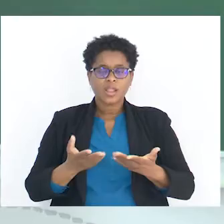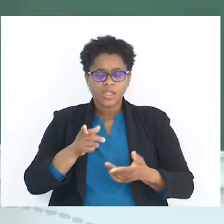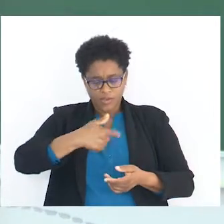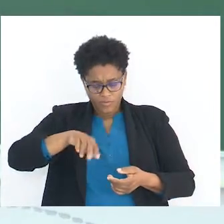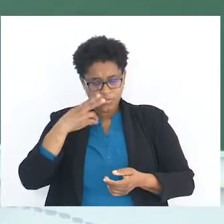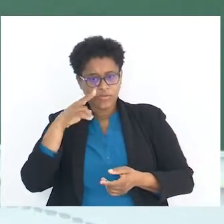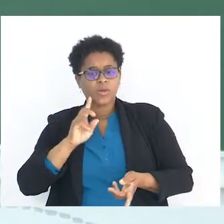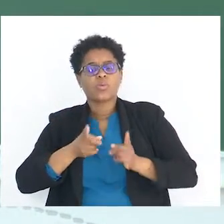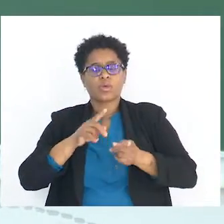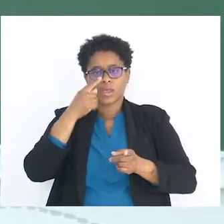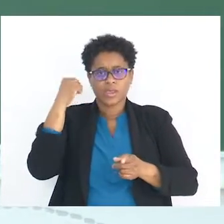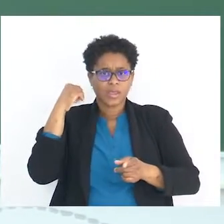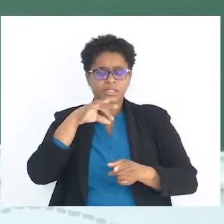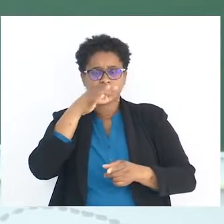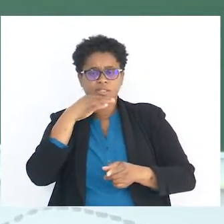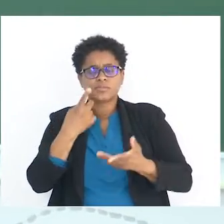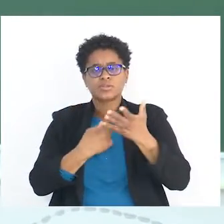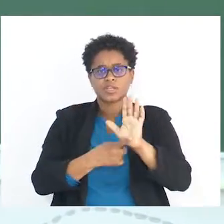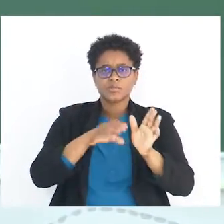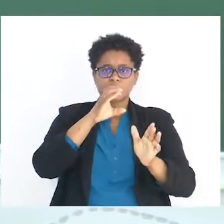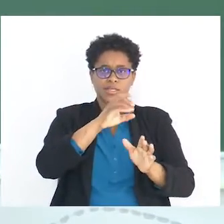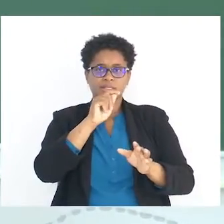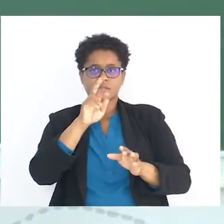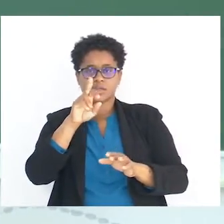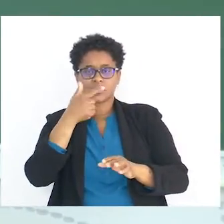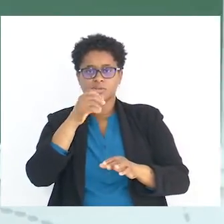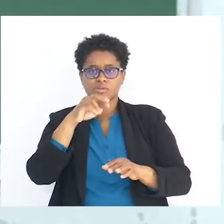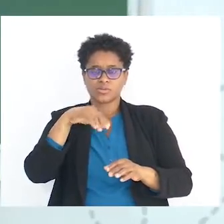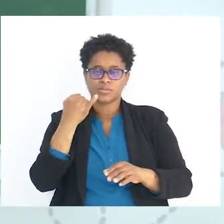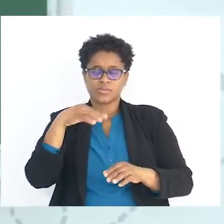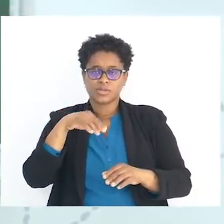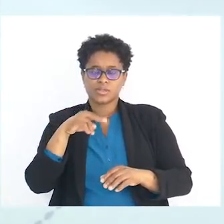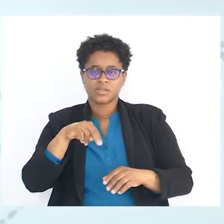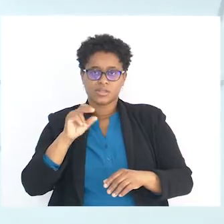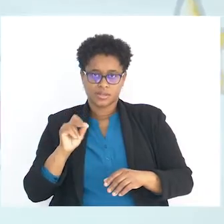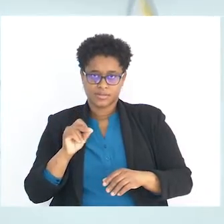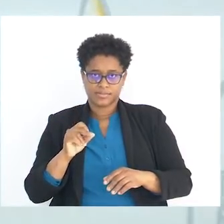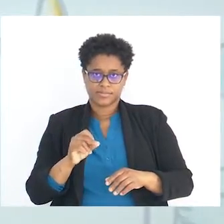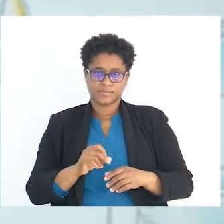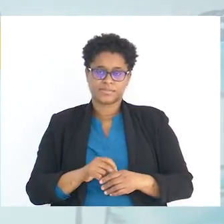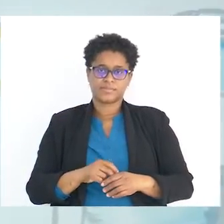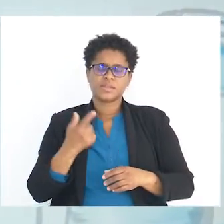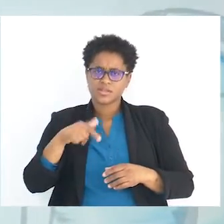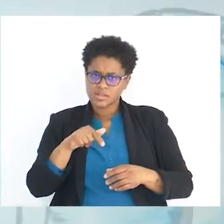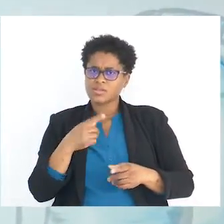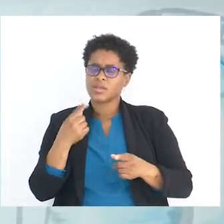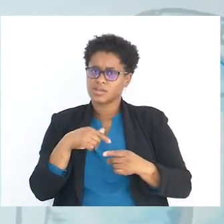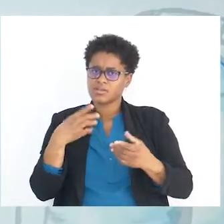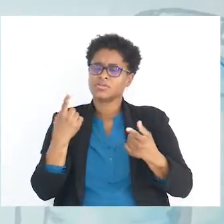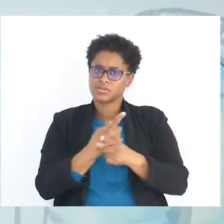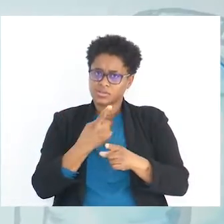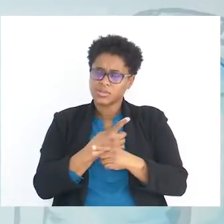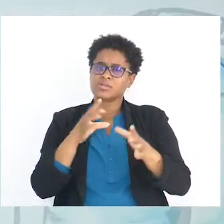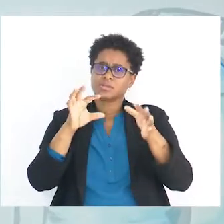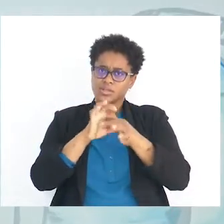Então, vamos ver o é que ele diz sobre, por exemplo, a serotonina. Ok? Onde é que está a serotonina? A serotonina está intimamente